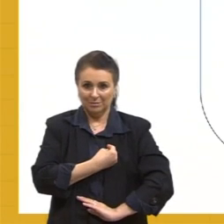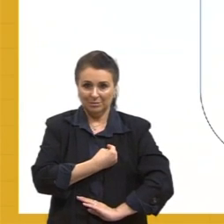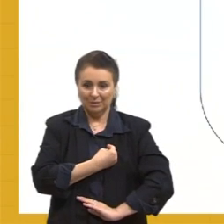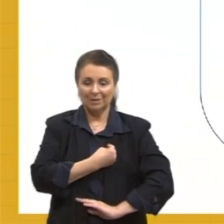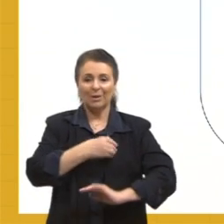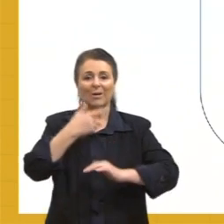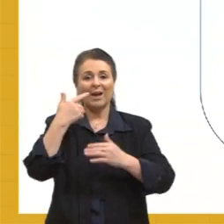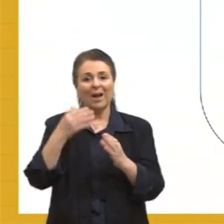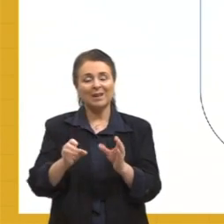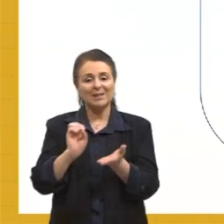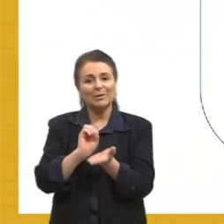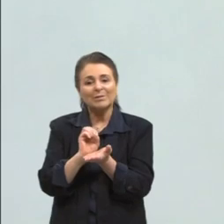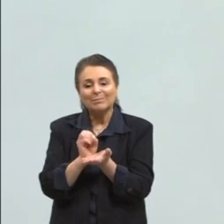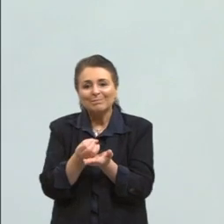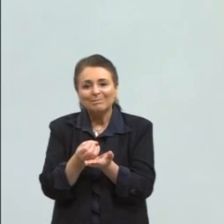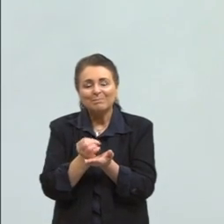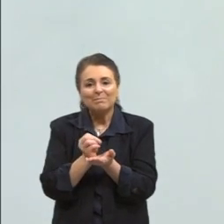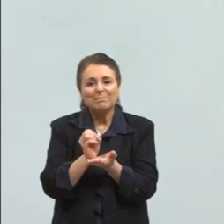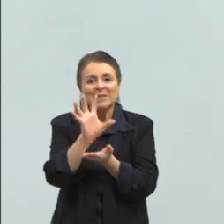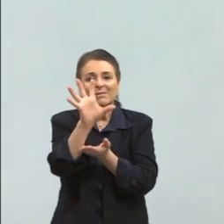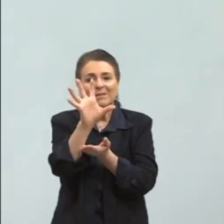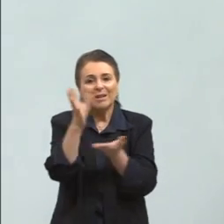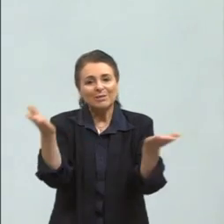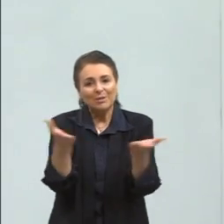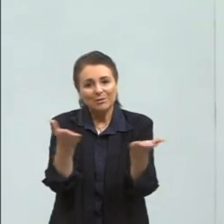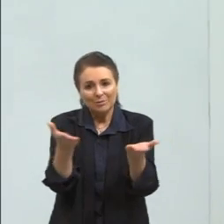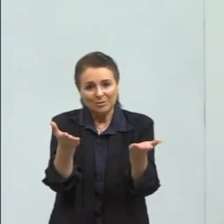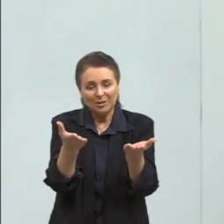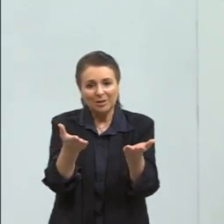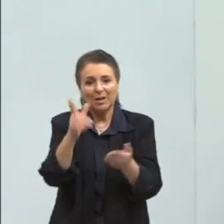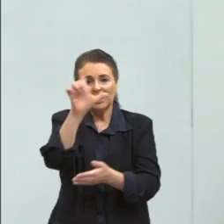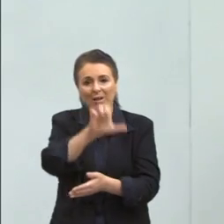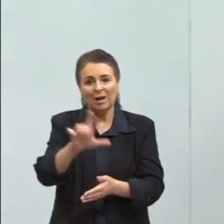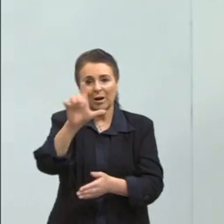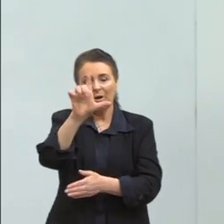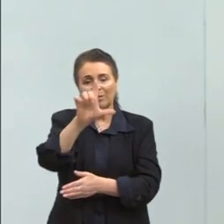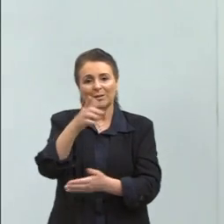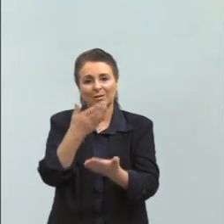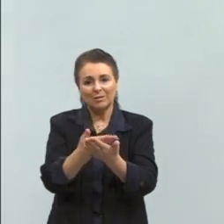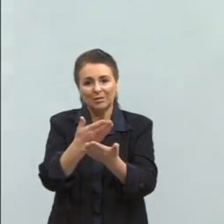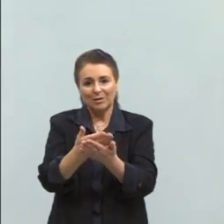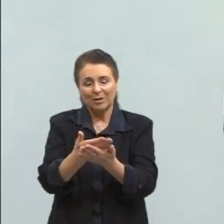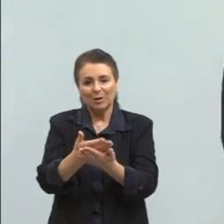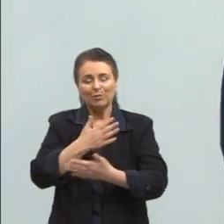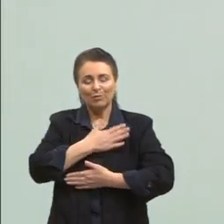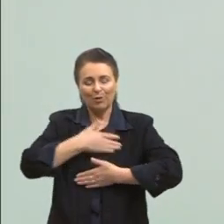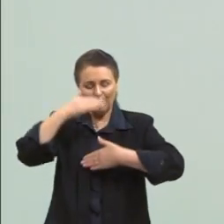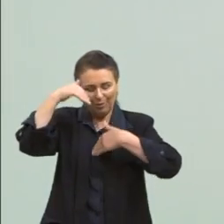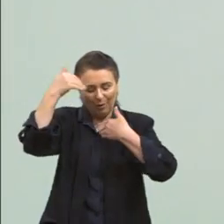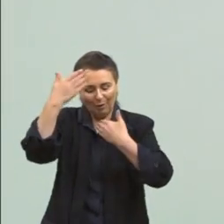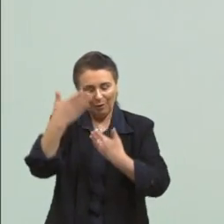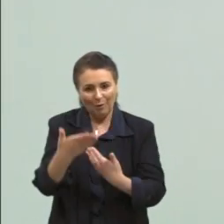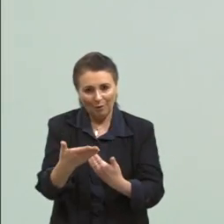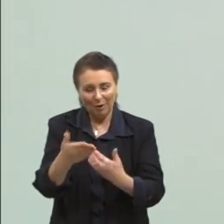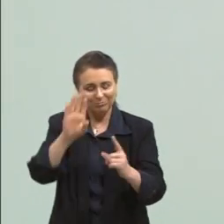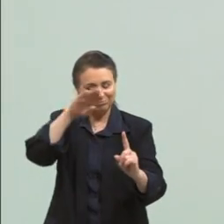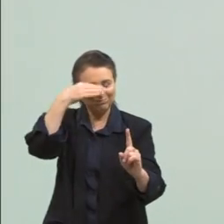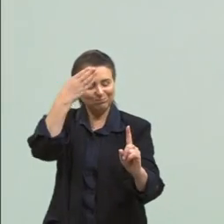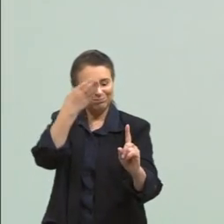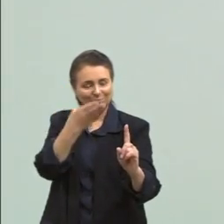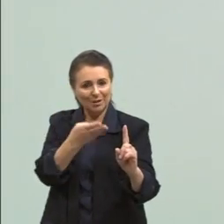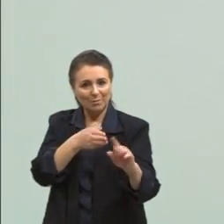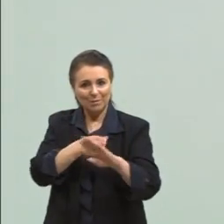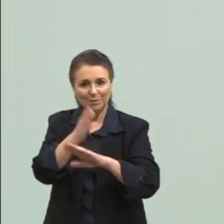mensagem, né? Nessa nossa aula de literatura em que eu tive a grande honra de participar junto com a Lúcia, né? Que é uma professora